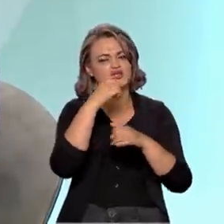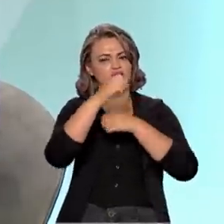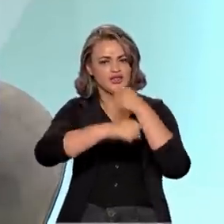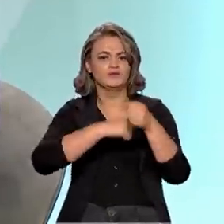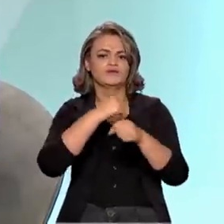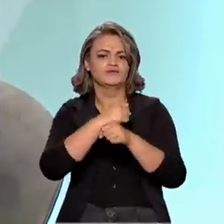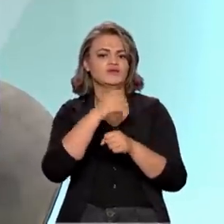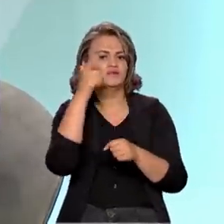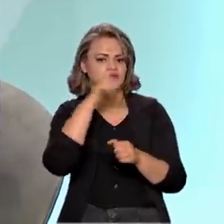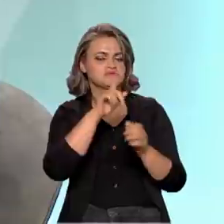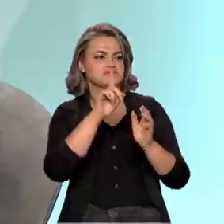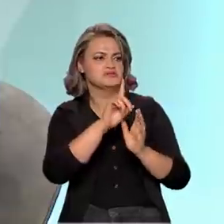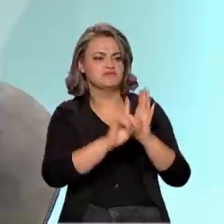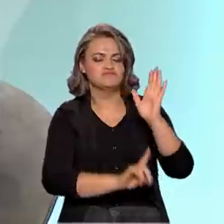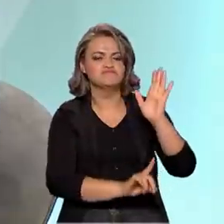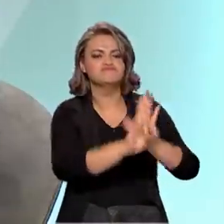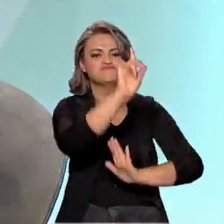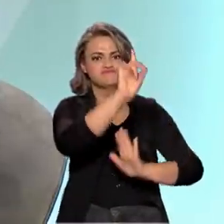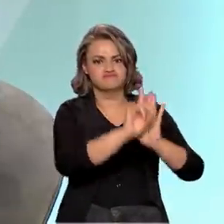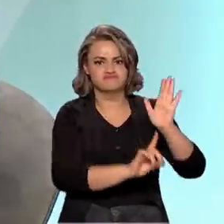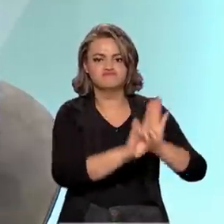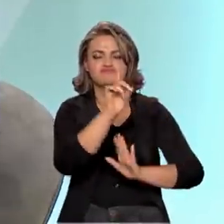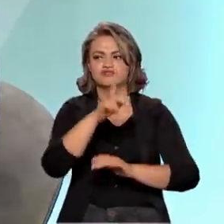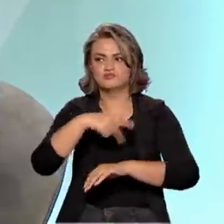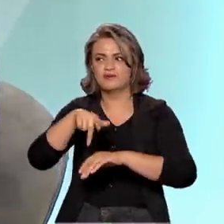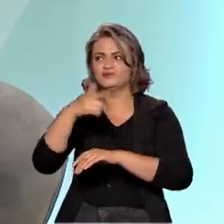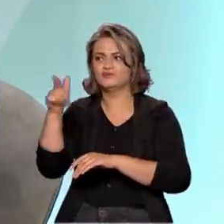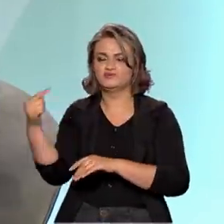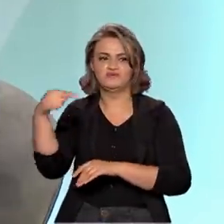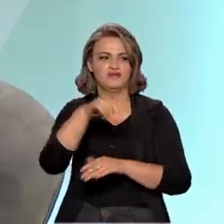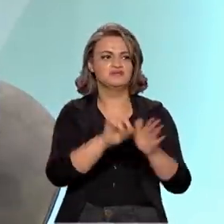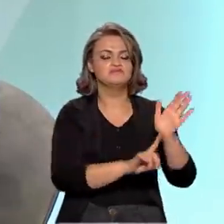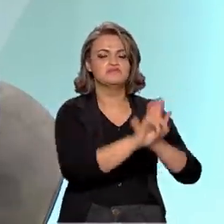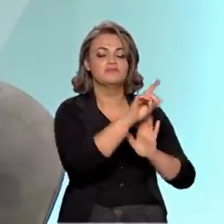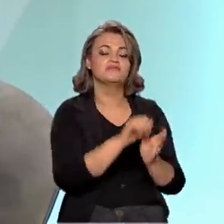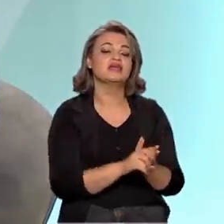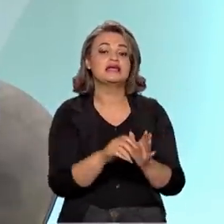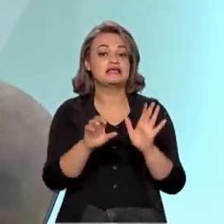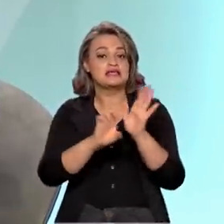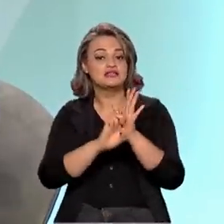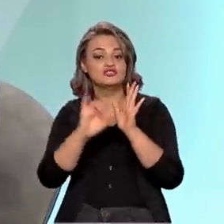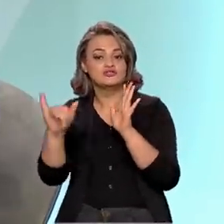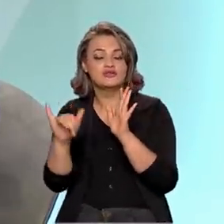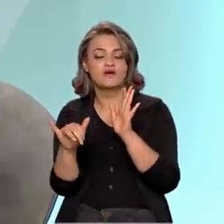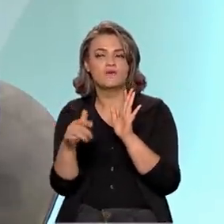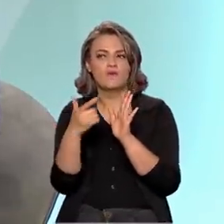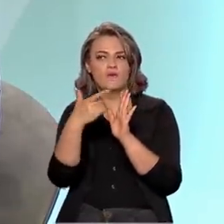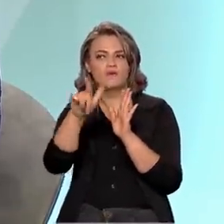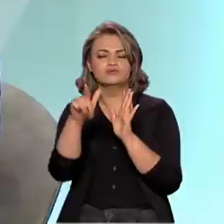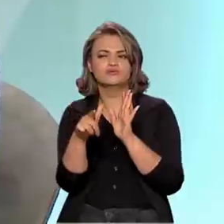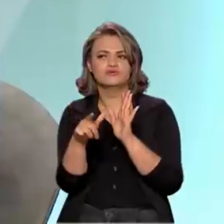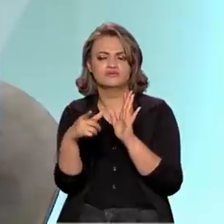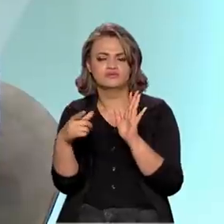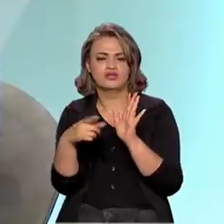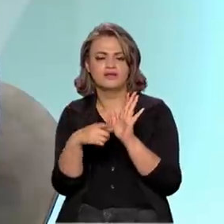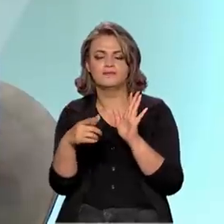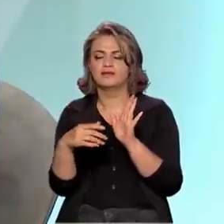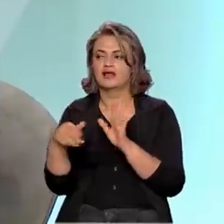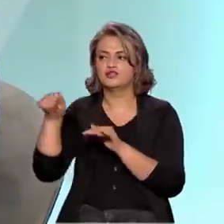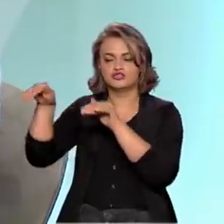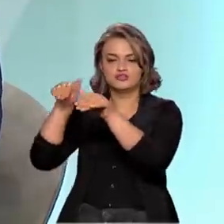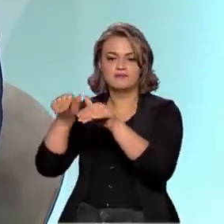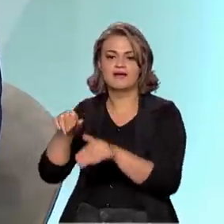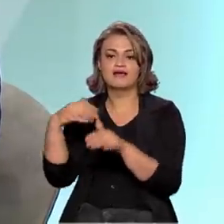tenhamos lançamentos comerciais ali de Alcântara. E já está saindo o segundo edital para trazer pelo menos mais cinco empresas,